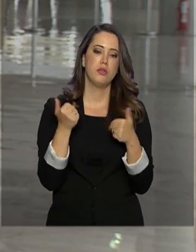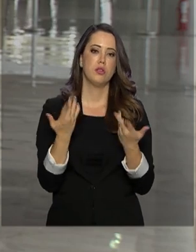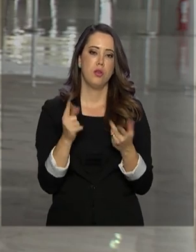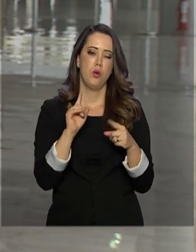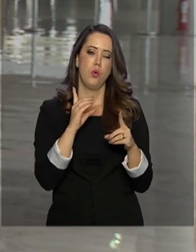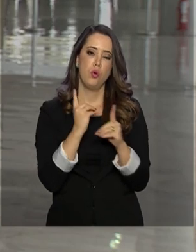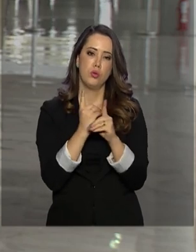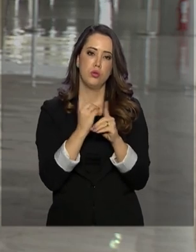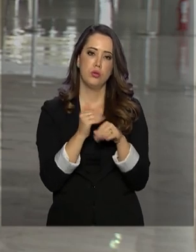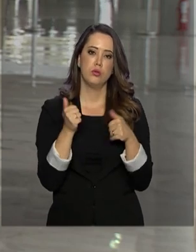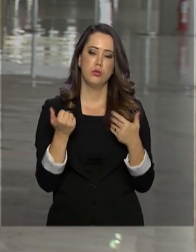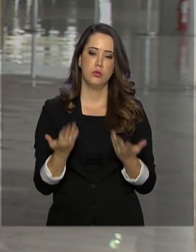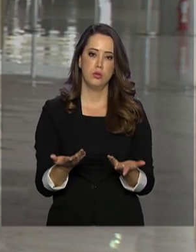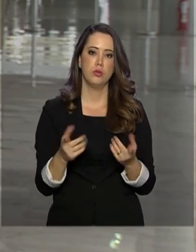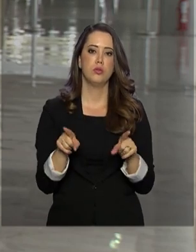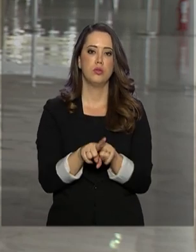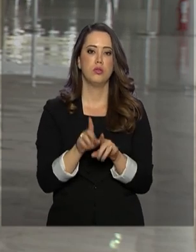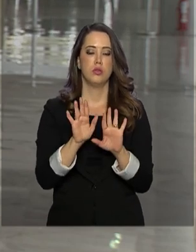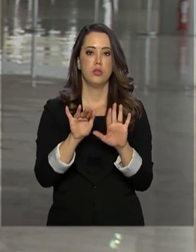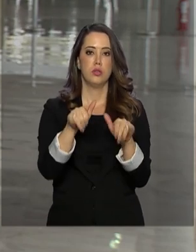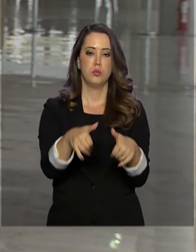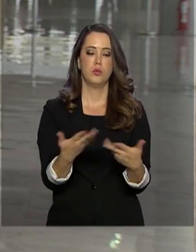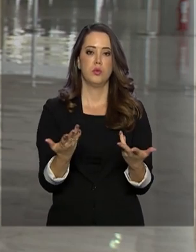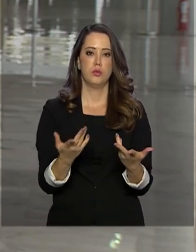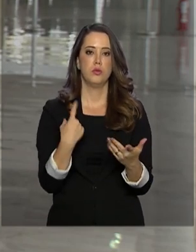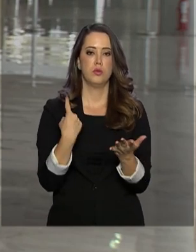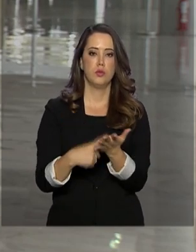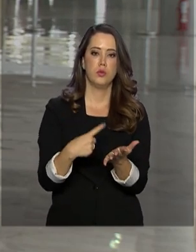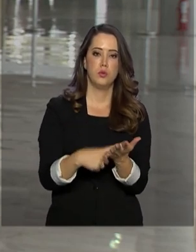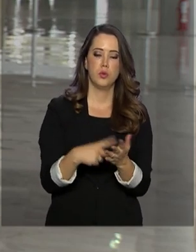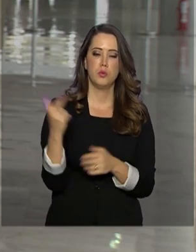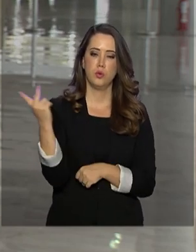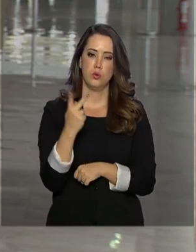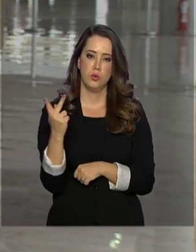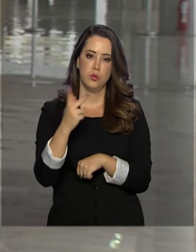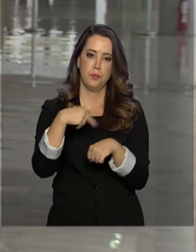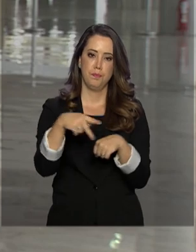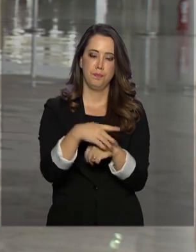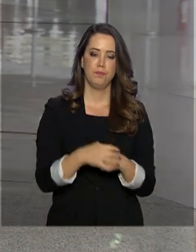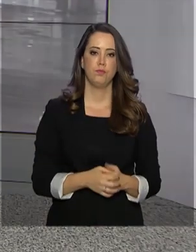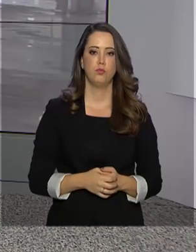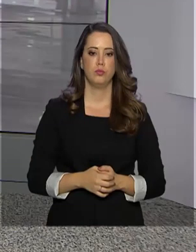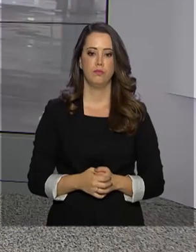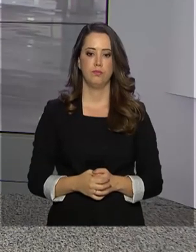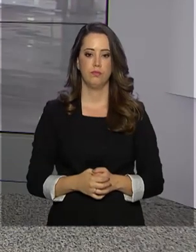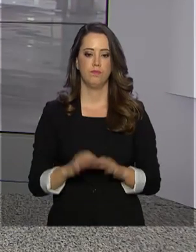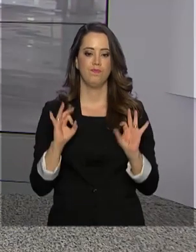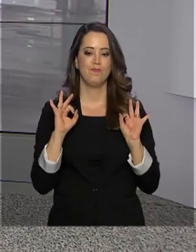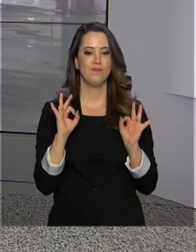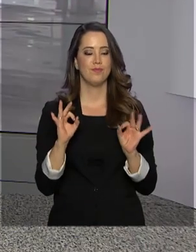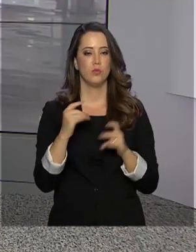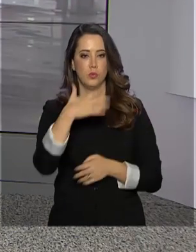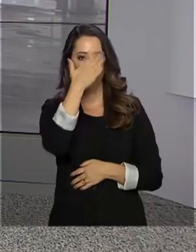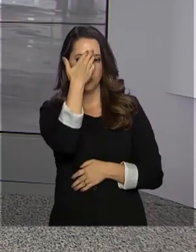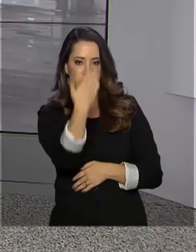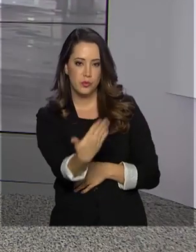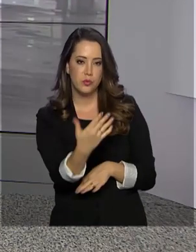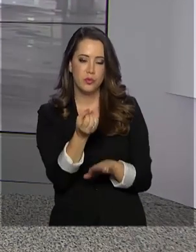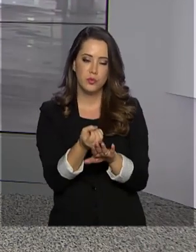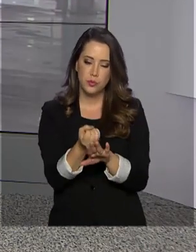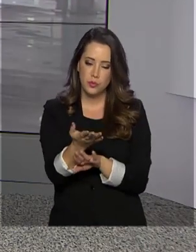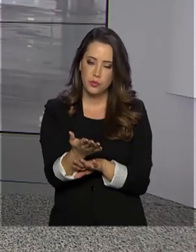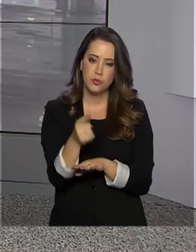esses os encontros hoje que encerram a agenda bilateral do BRICS. Tá ótimo, Gabi. Obrigado pelas